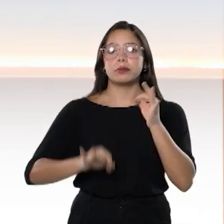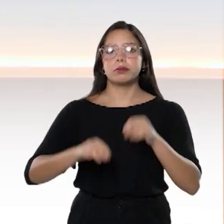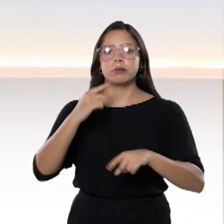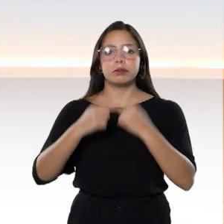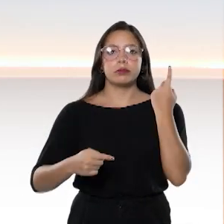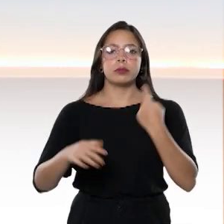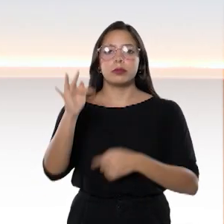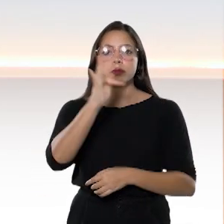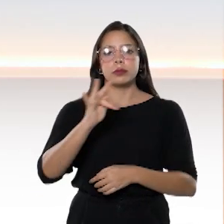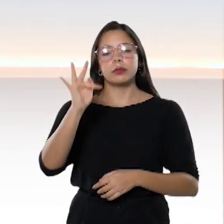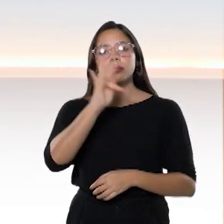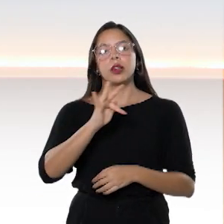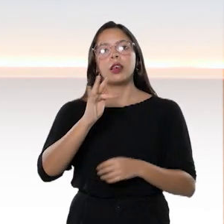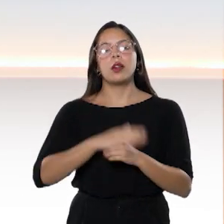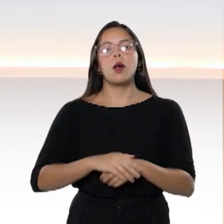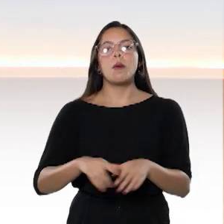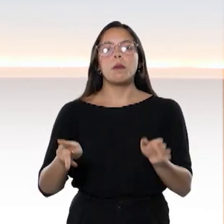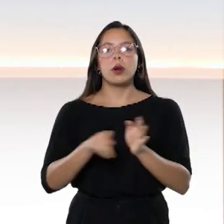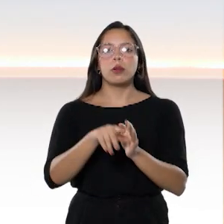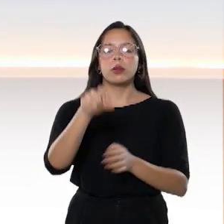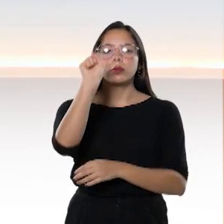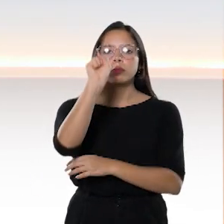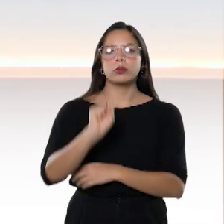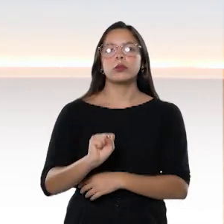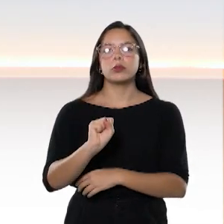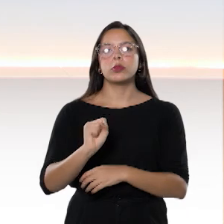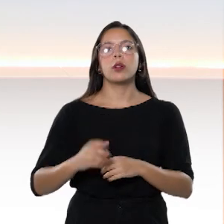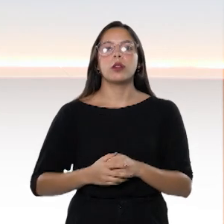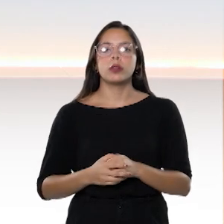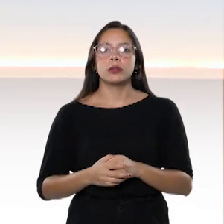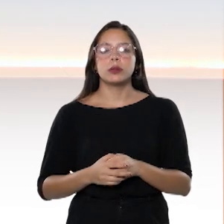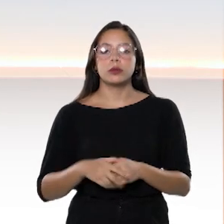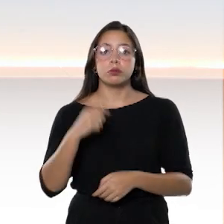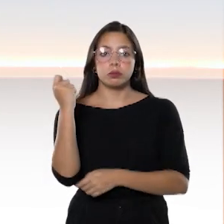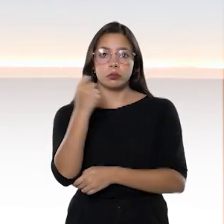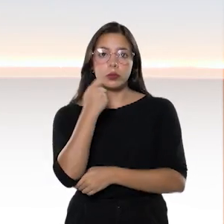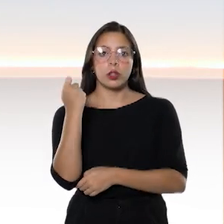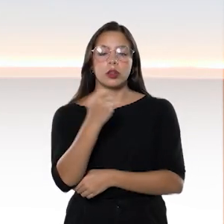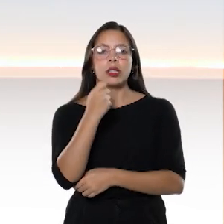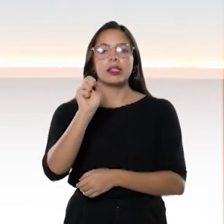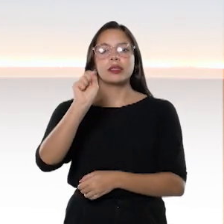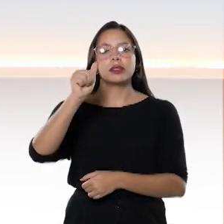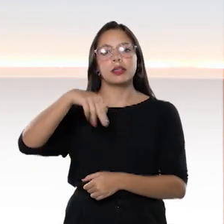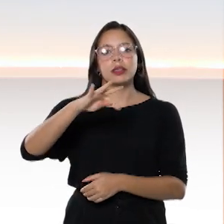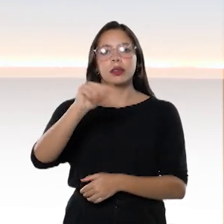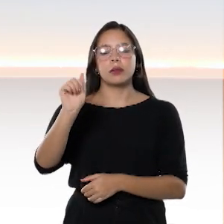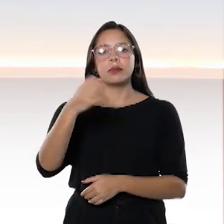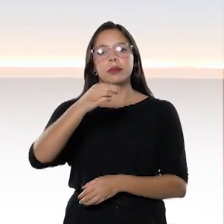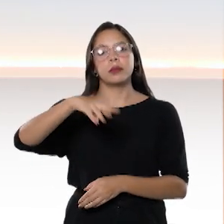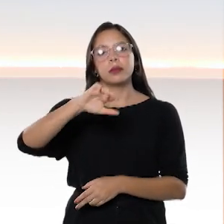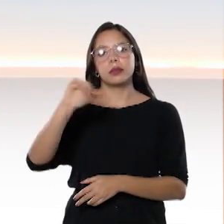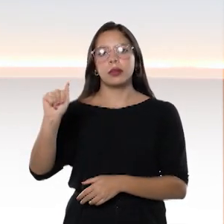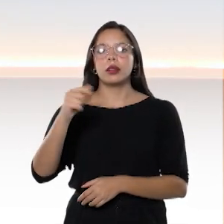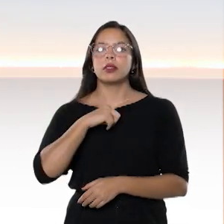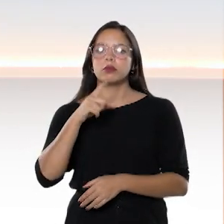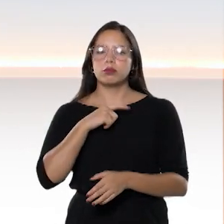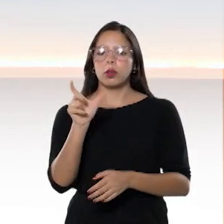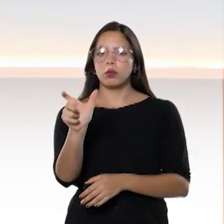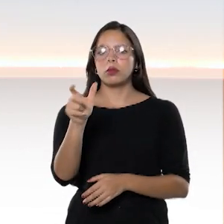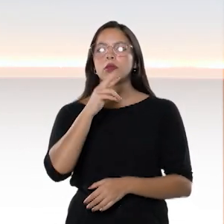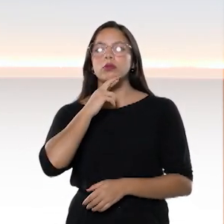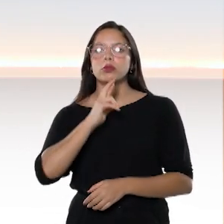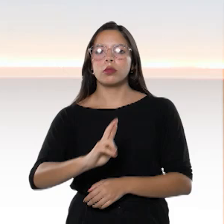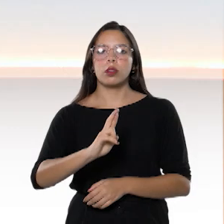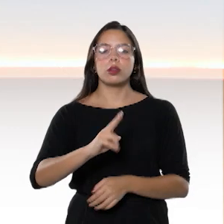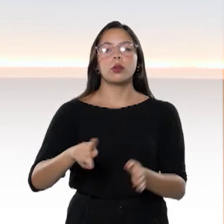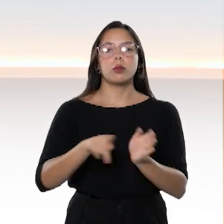Federal de Santa Maria, no Rio Grande do Sul, de exigir qualquer identificação de candidatos no cartão de respostas dos